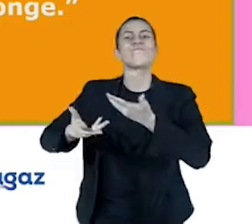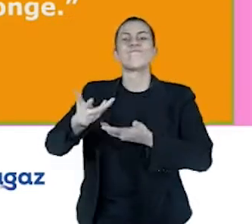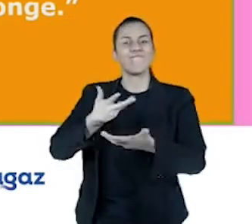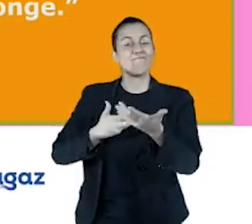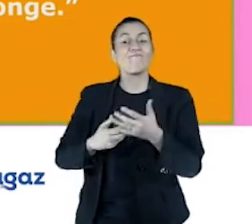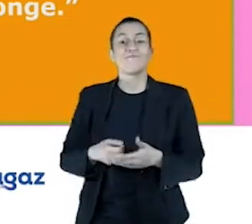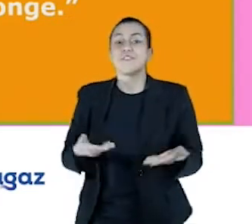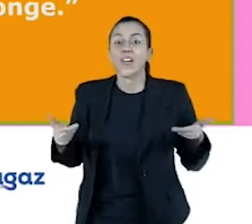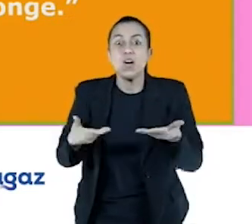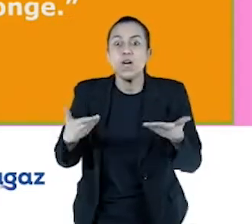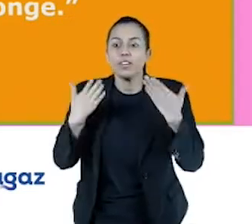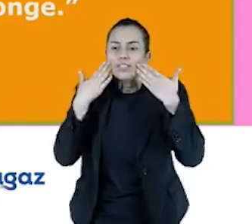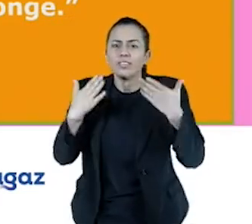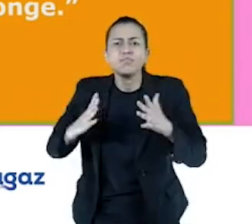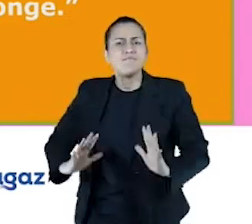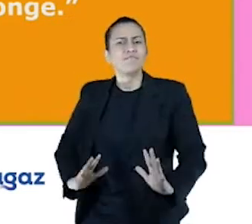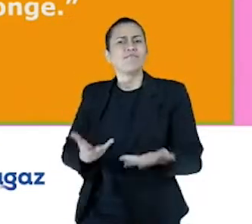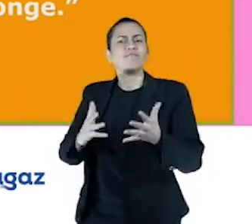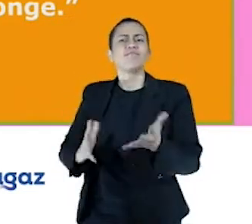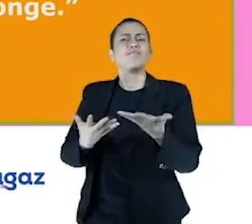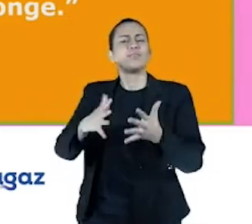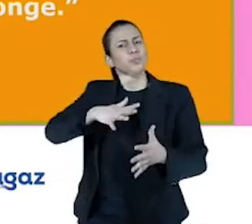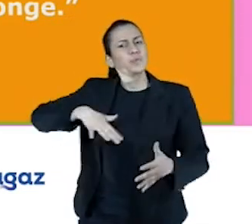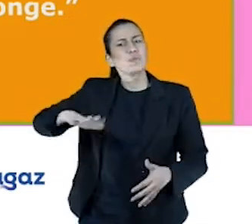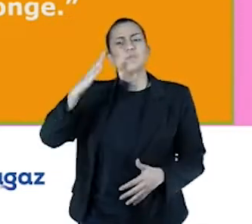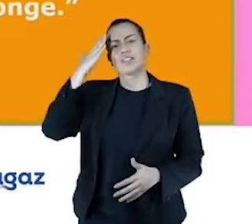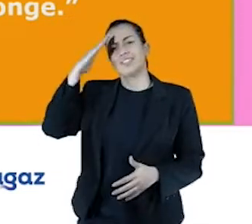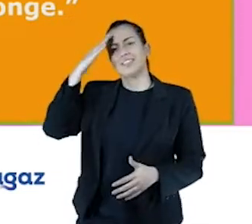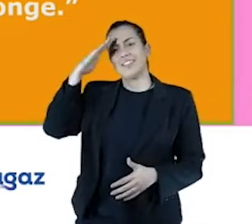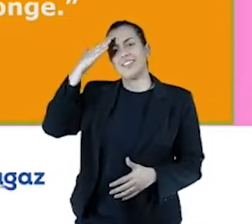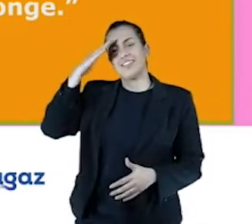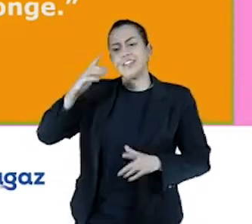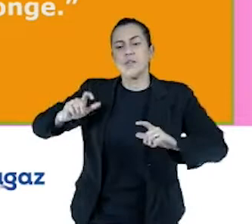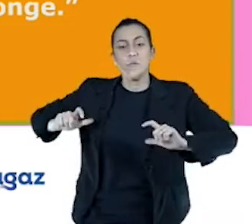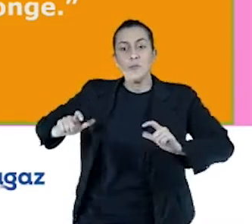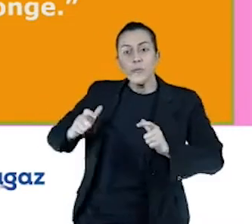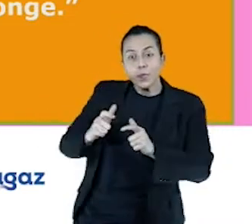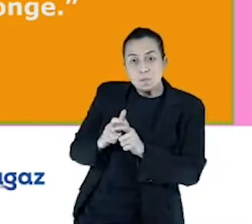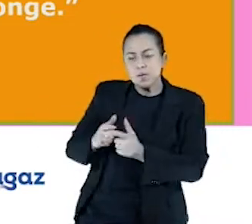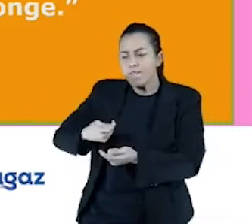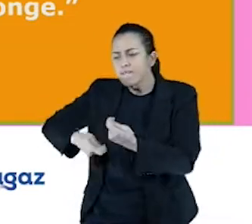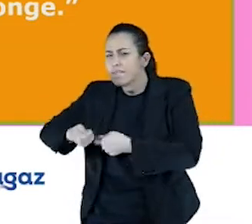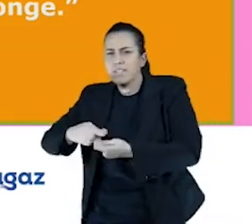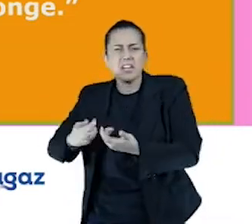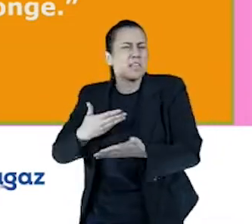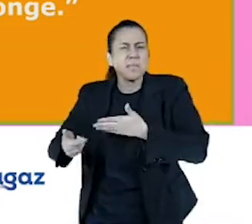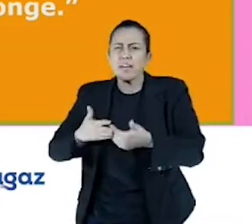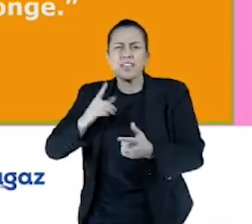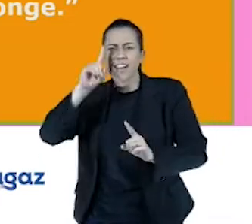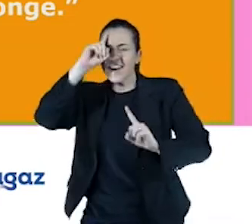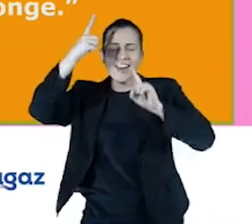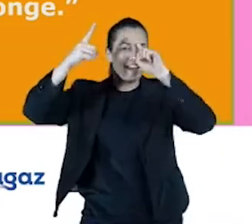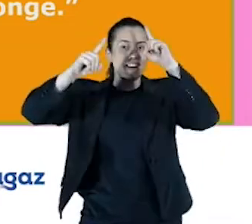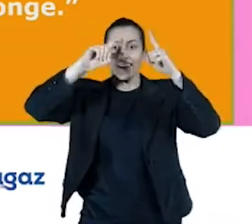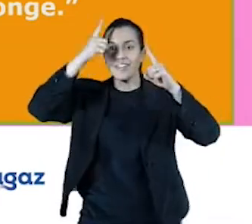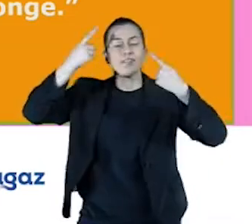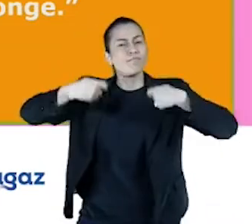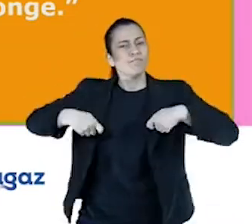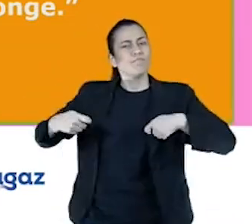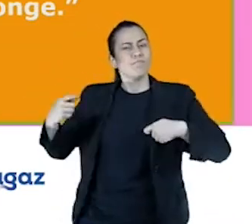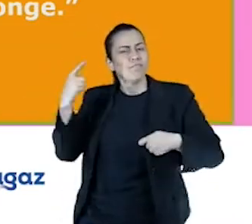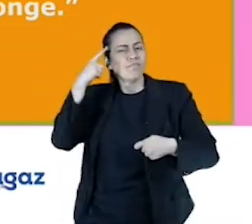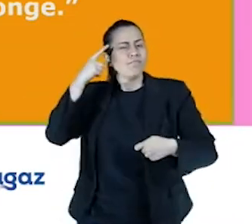é uma forma inspiracional, assim, para todos entenderem que por menor que o negócio seja hoje, o que seja uma ideia ainda, a gente tem que ter essas ideias